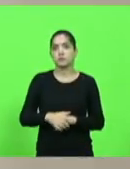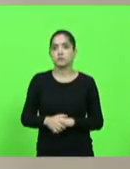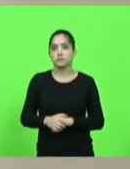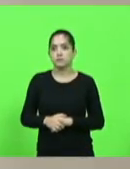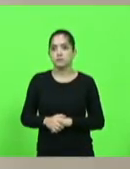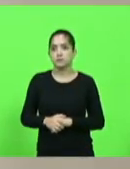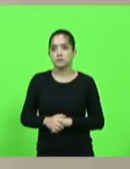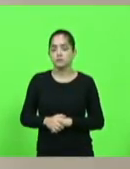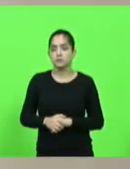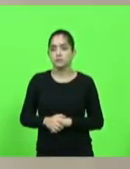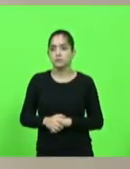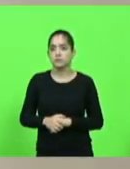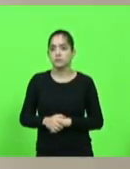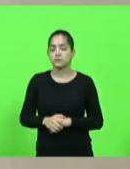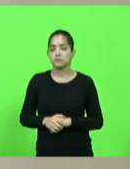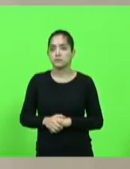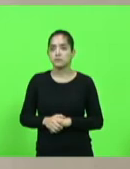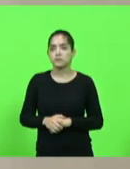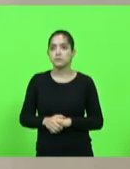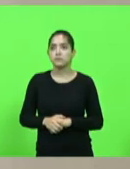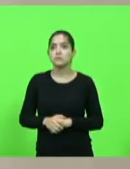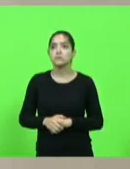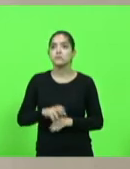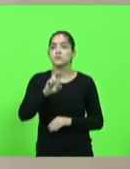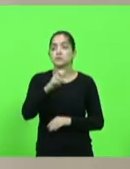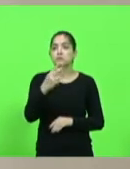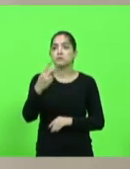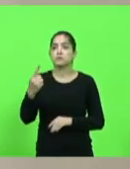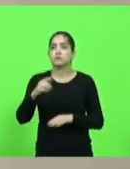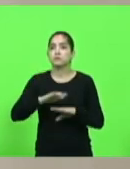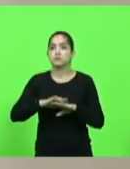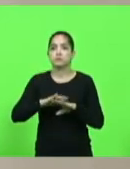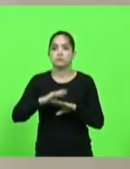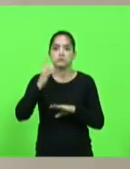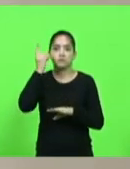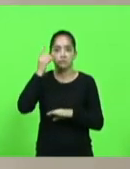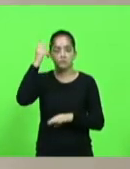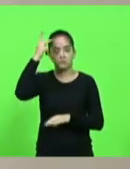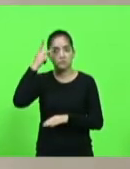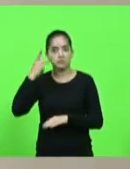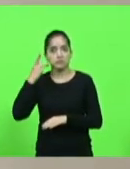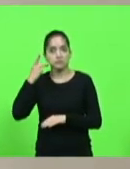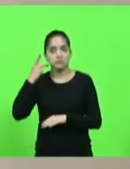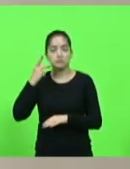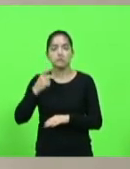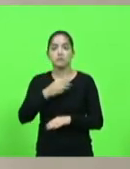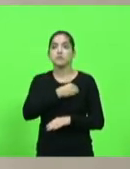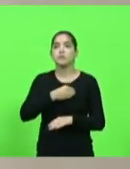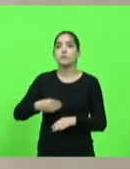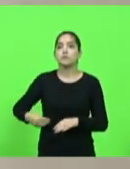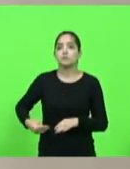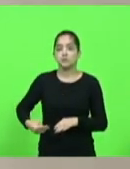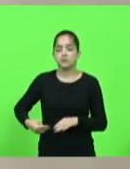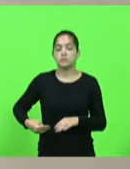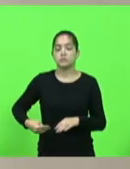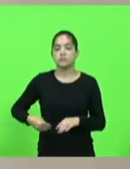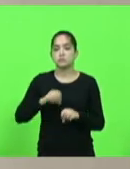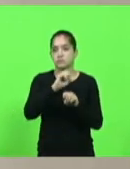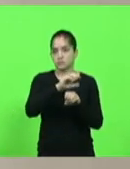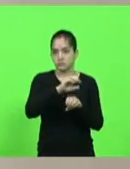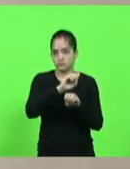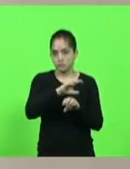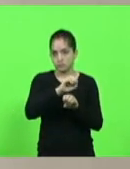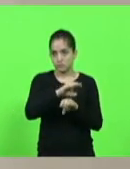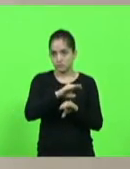Lopes, aprovado por maioria. Moção 521, autor, deputada Paulinha, manifestando apelo ao ministro do Estado da Educação,